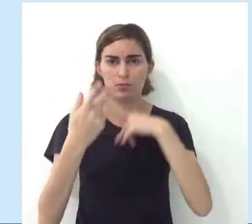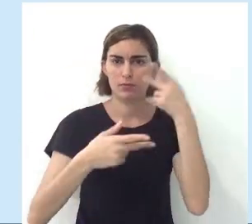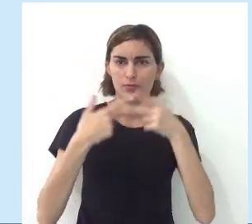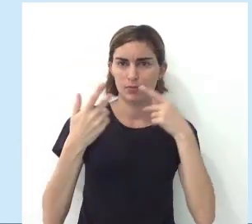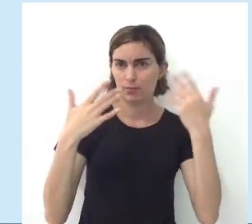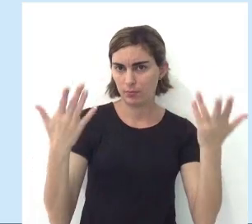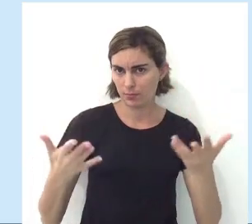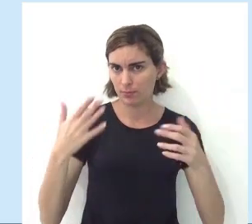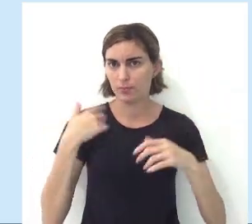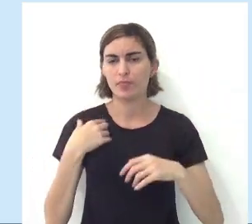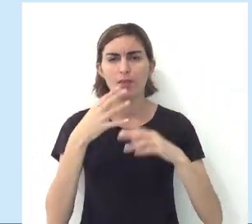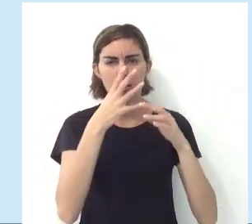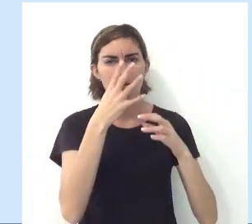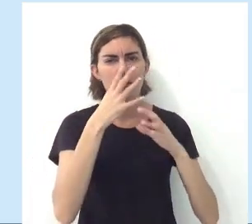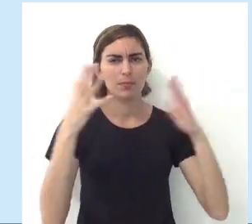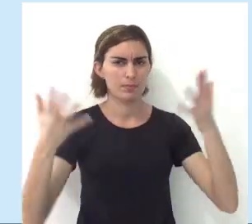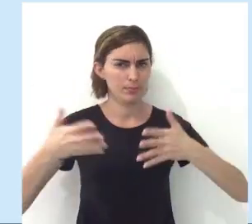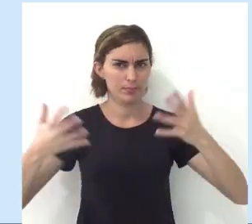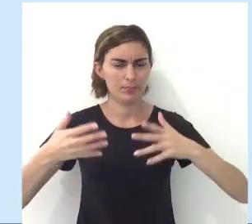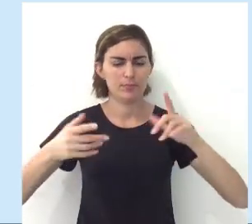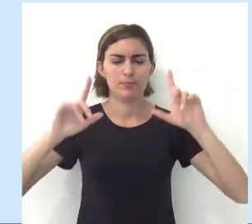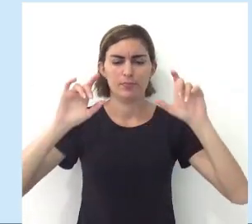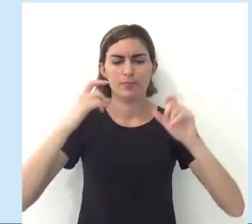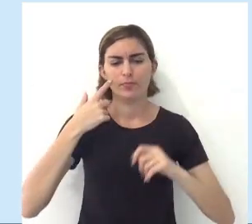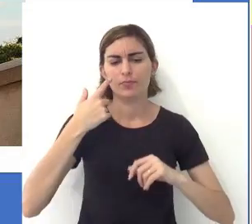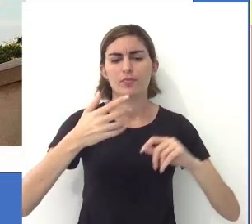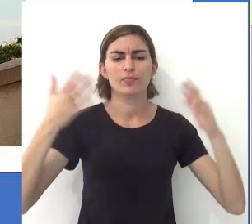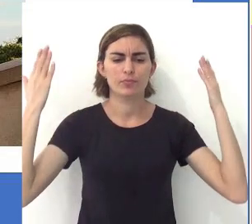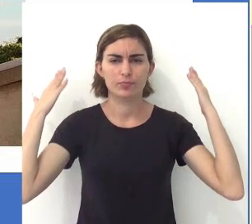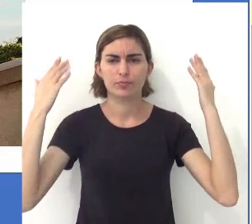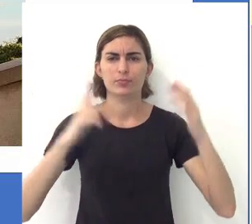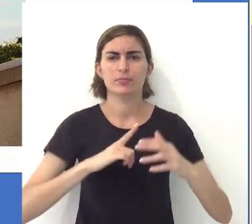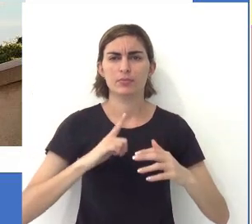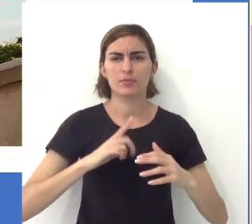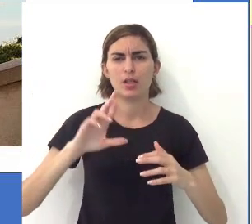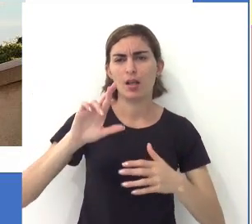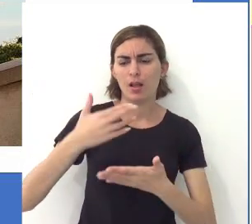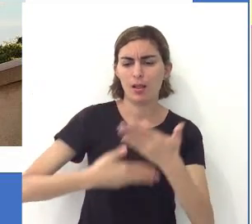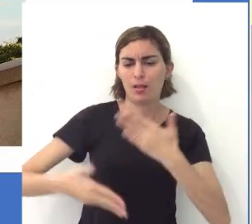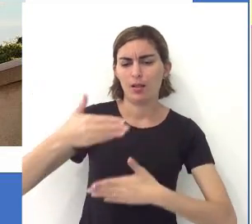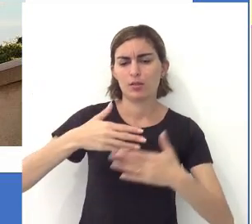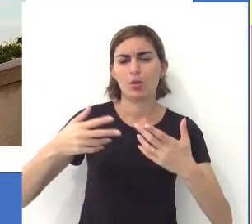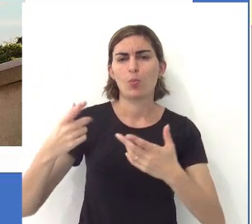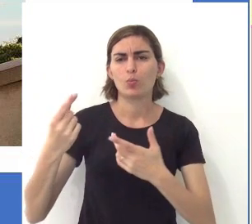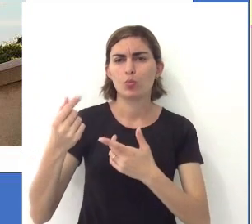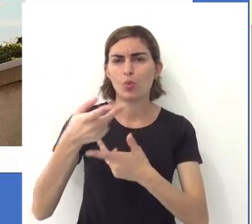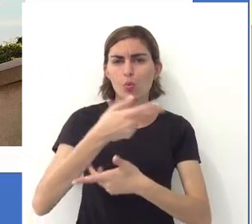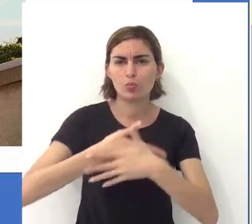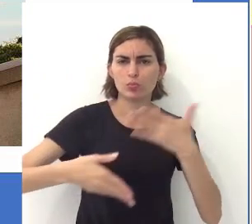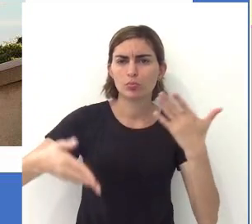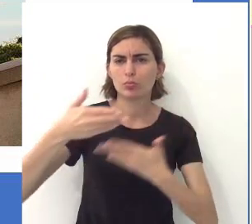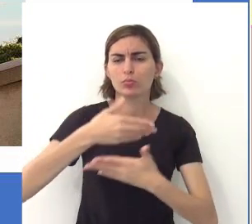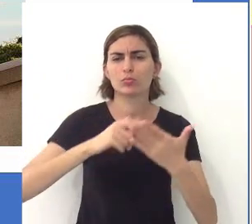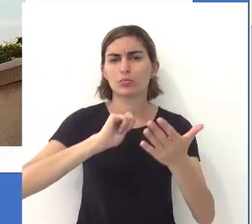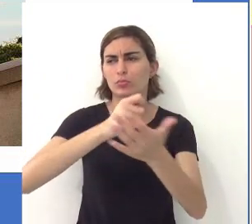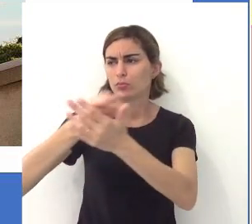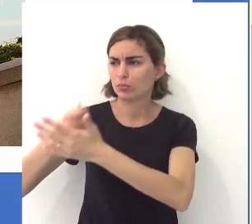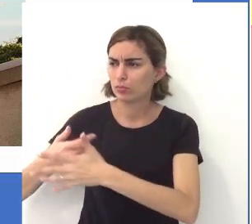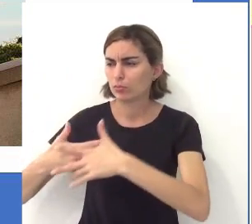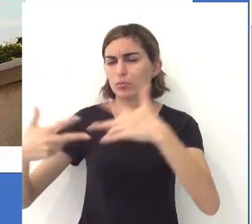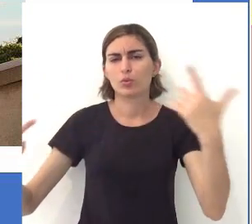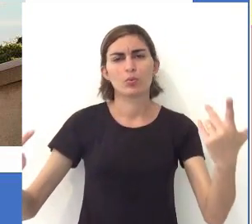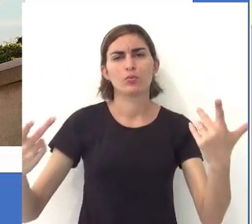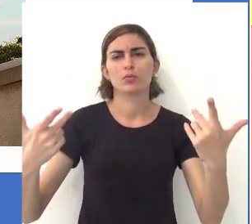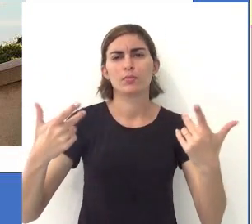um ano, que foi o que a gente falou, tá? Então, observa agora essa imagem. Existe agora uma relação de consumo entre as pessoas